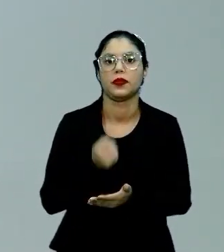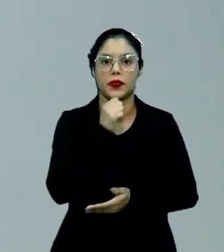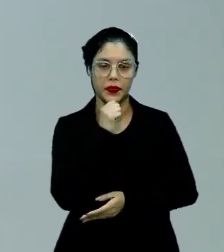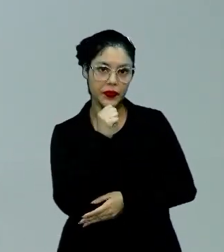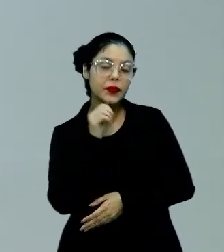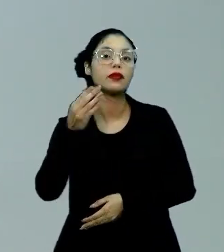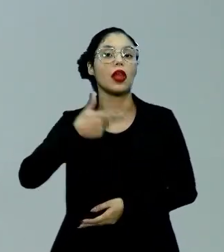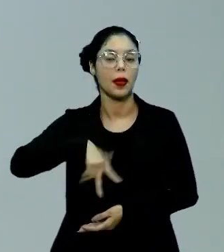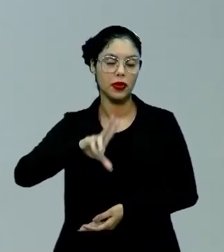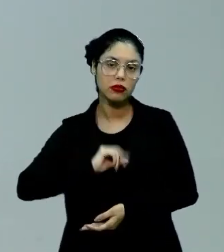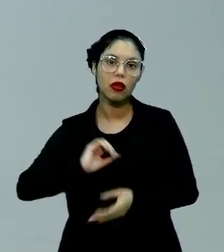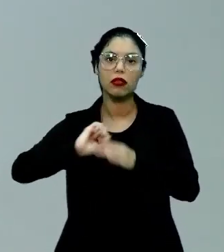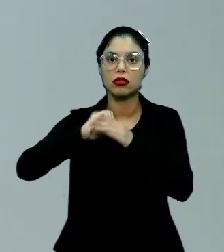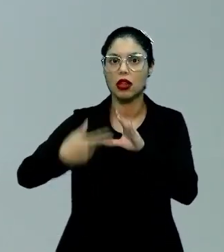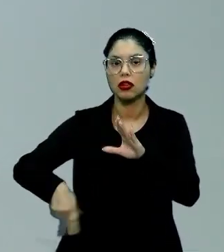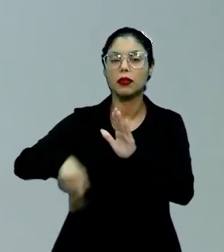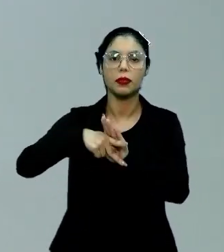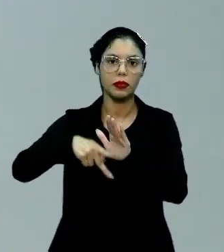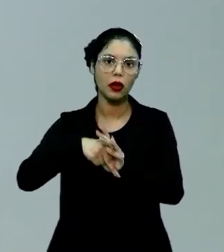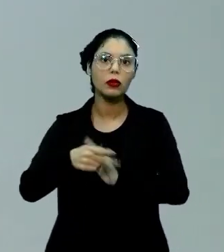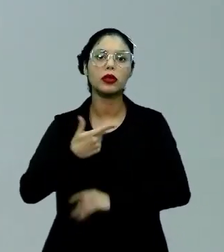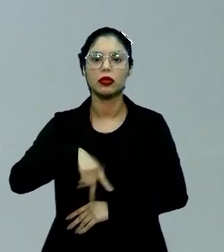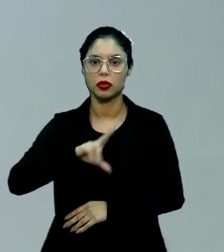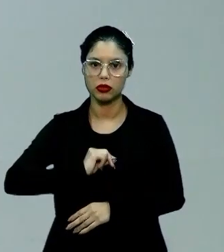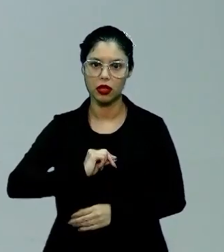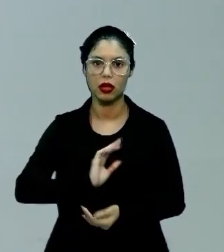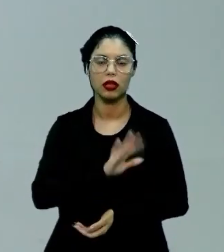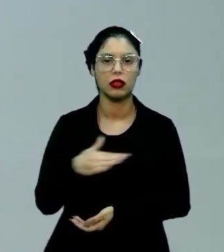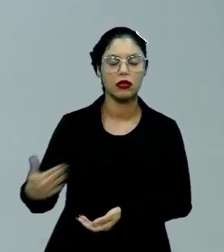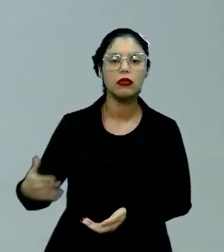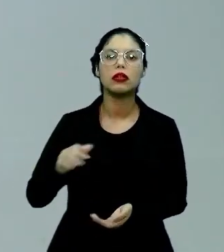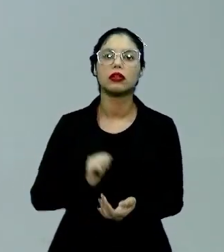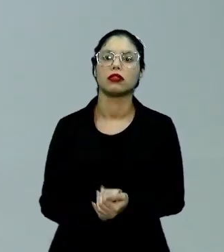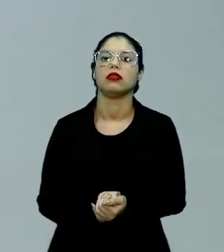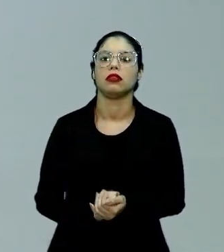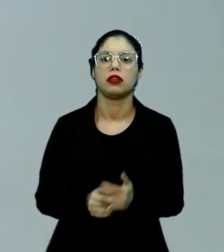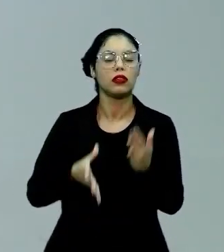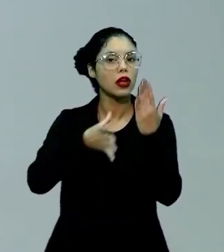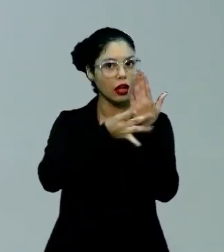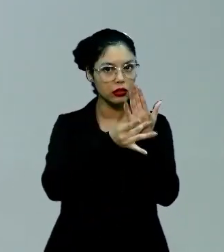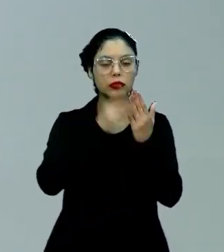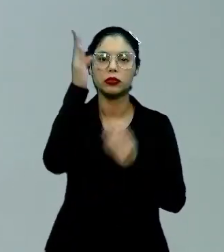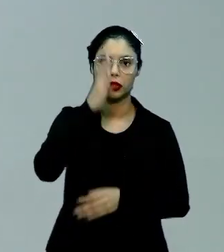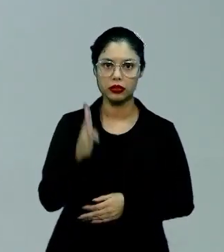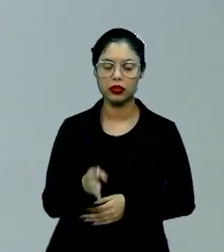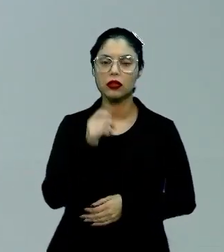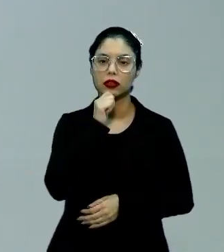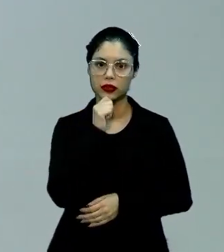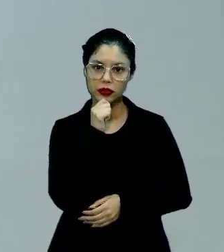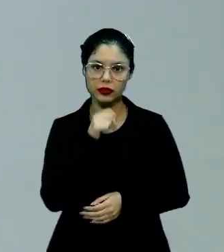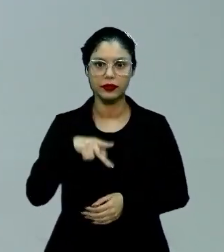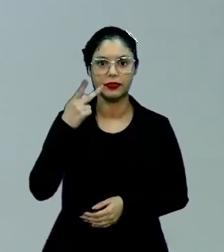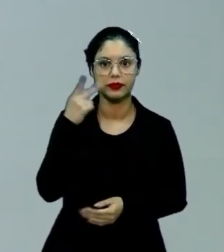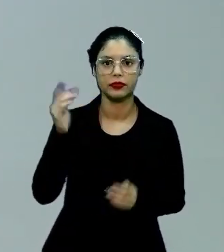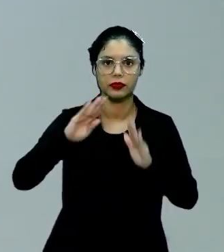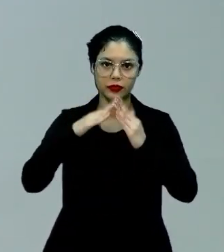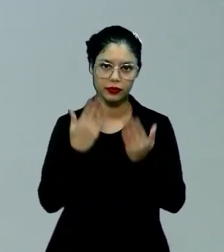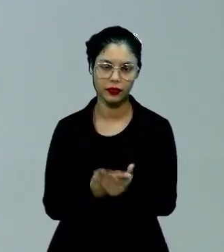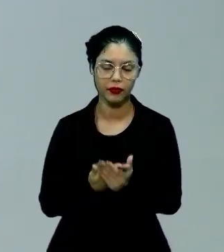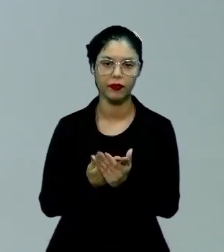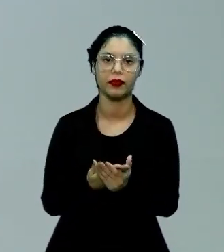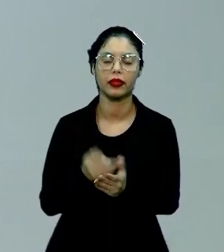Portugal, com características próprias. Então, quando nós falamos de realismo no Brasil, nós falamos de uma escola